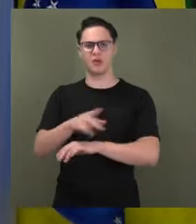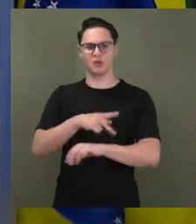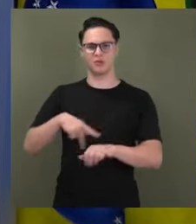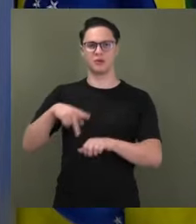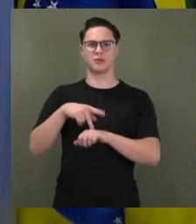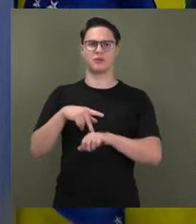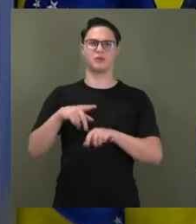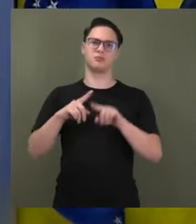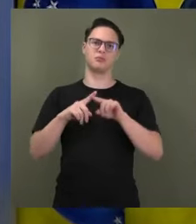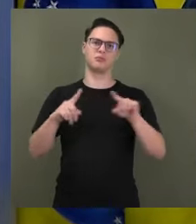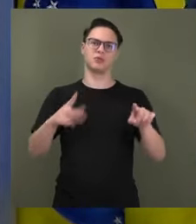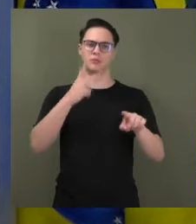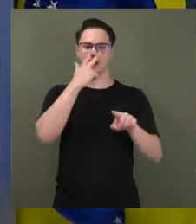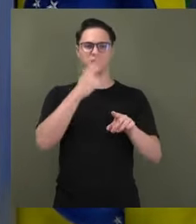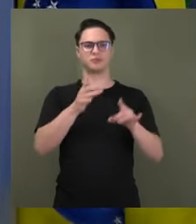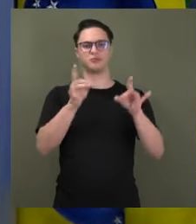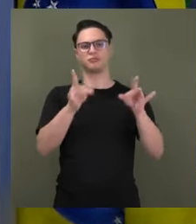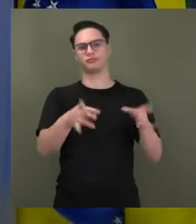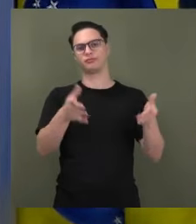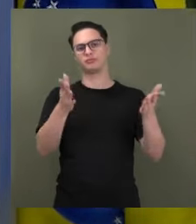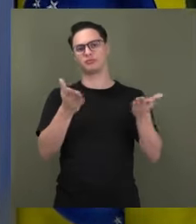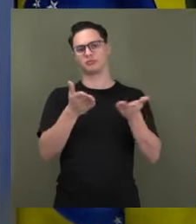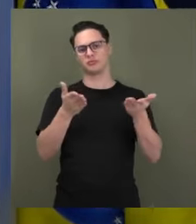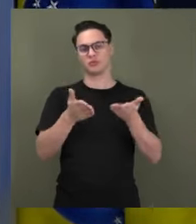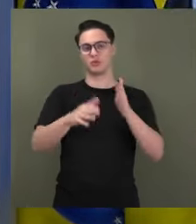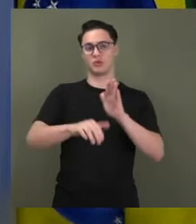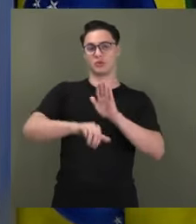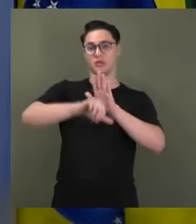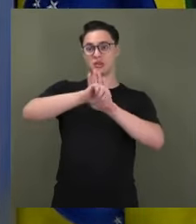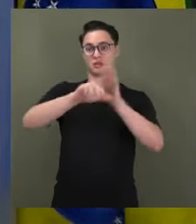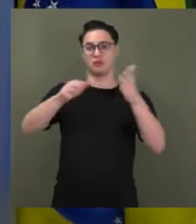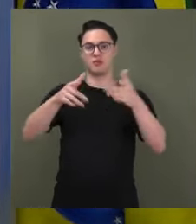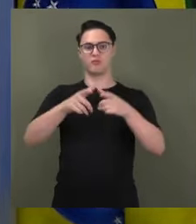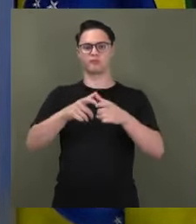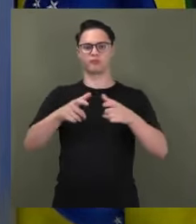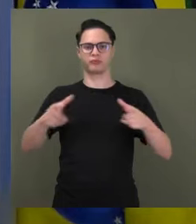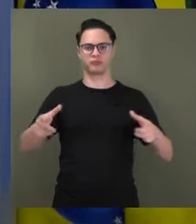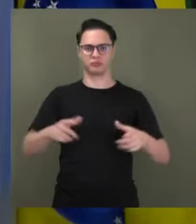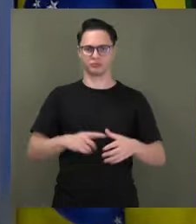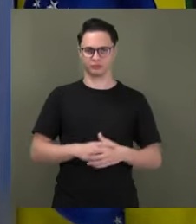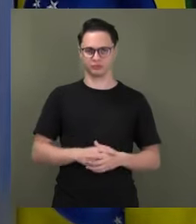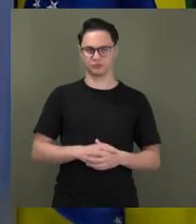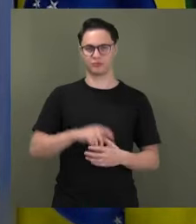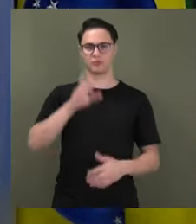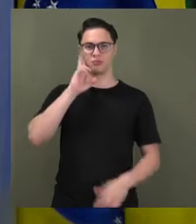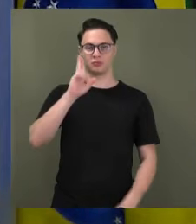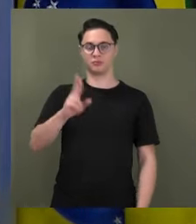mas está sendo tudo jogado por água abaixo. O crime está reagindo. Senhor presidente,